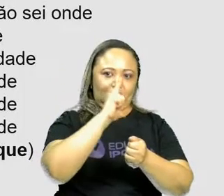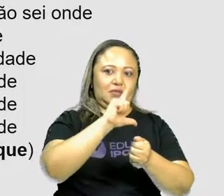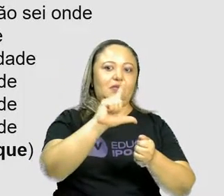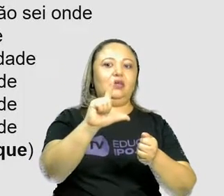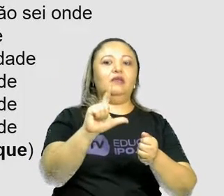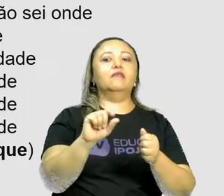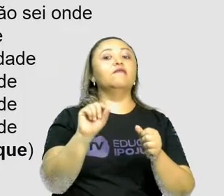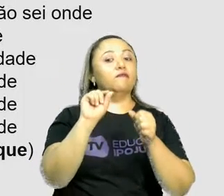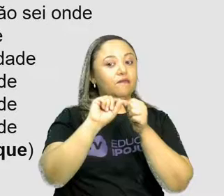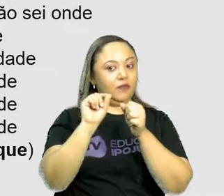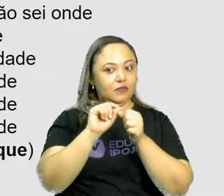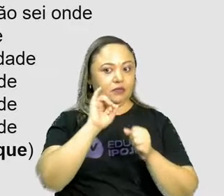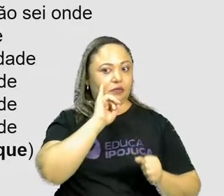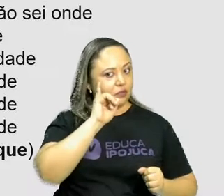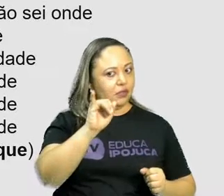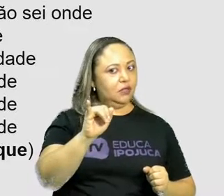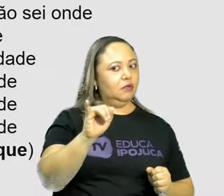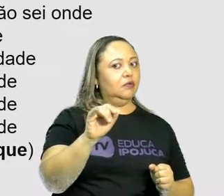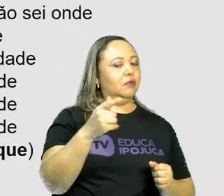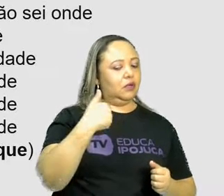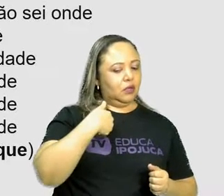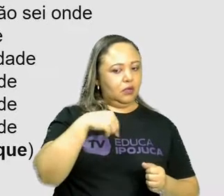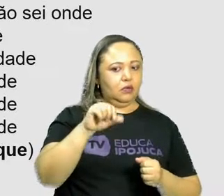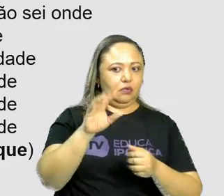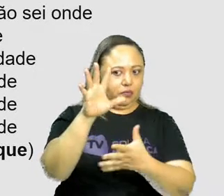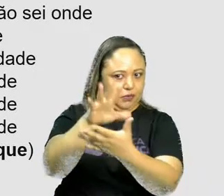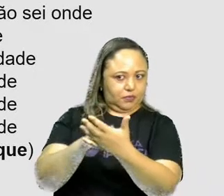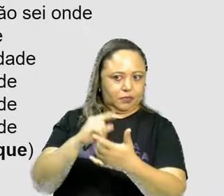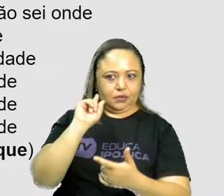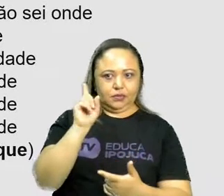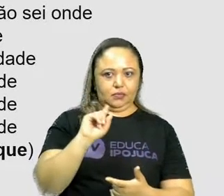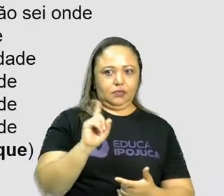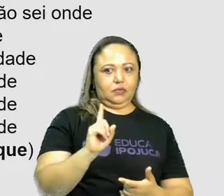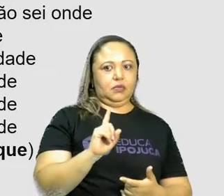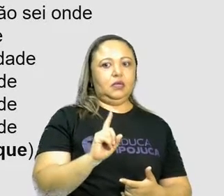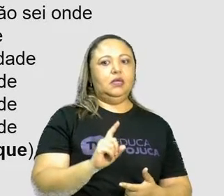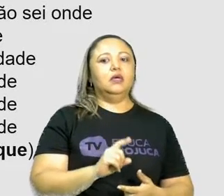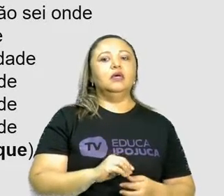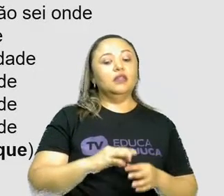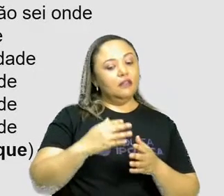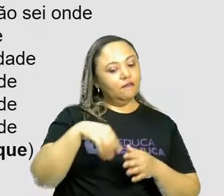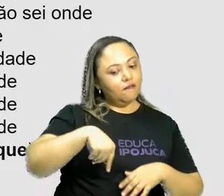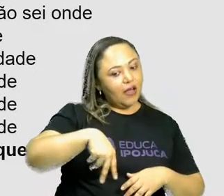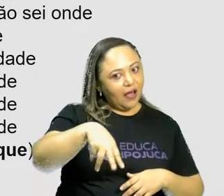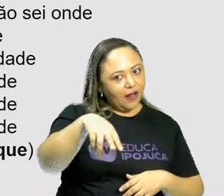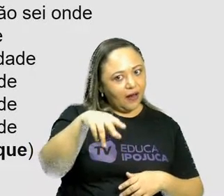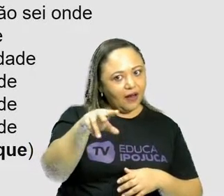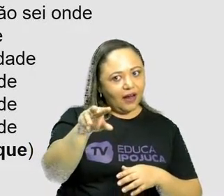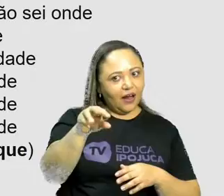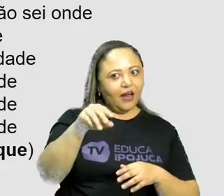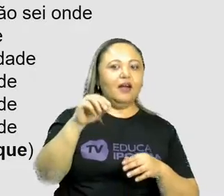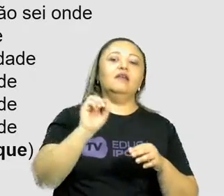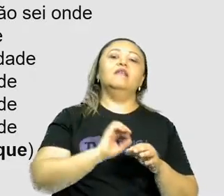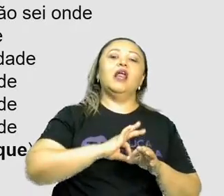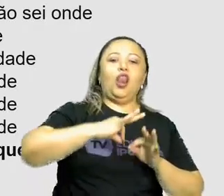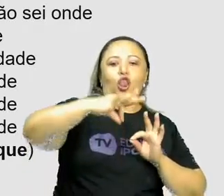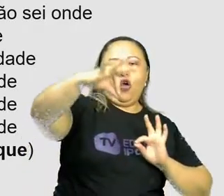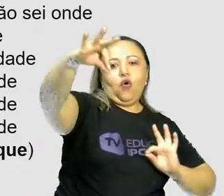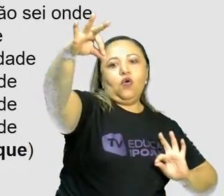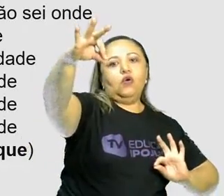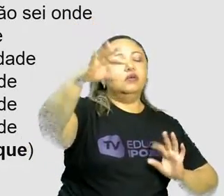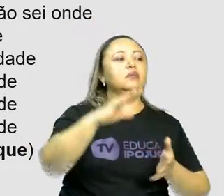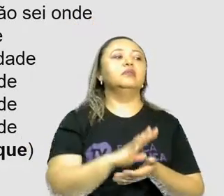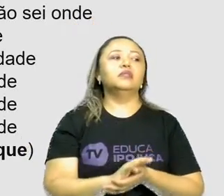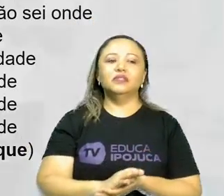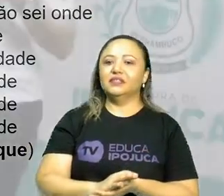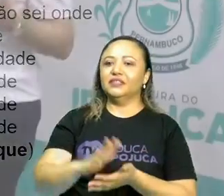faça o que eu faço. Pense antes de agir, devagar se vai longe. Quem semeia vento, colhe tempestade. E agora leiam comigo